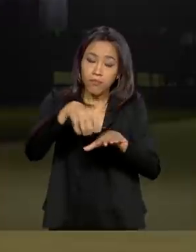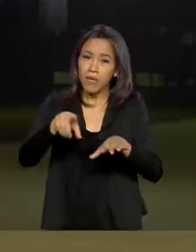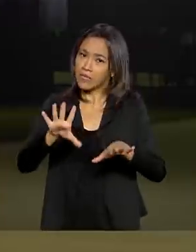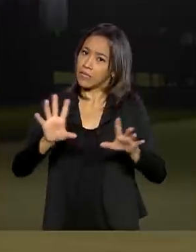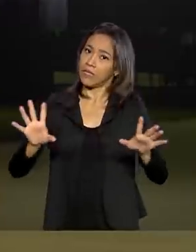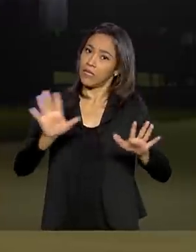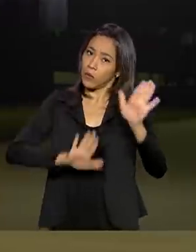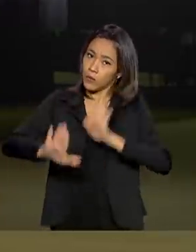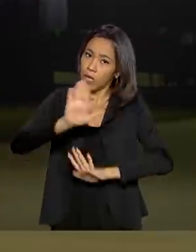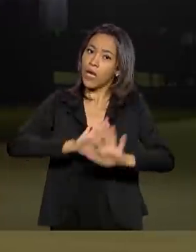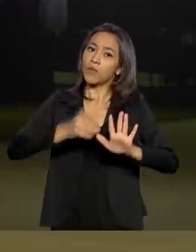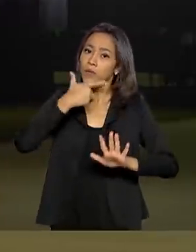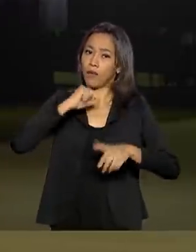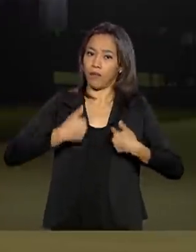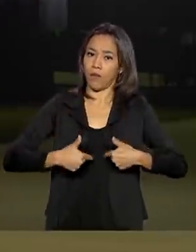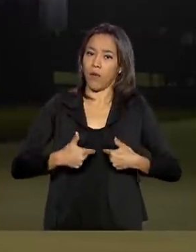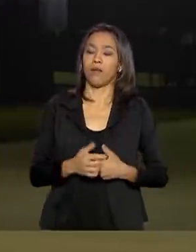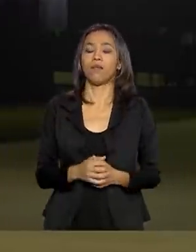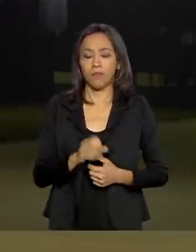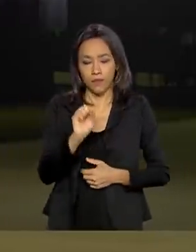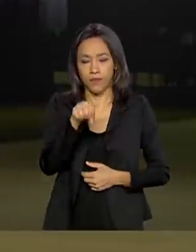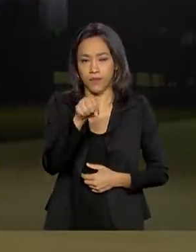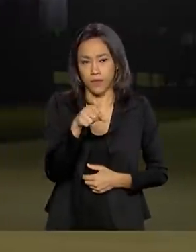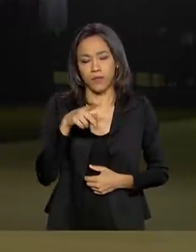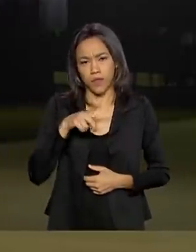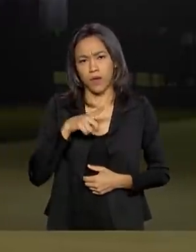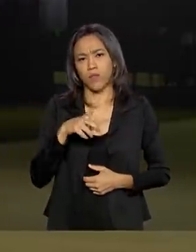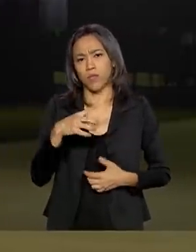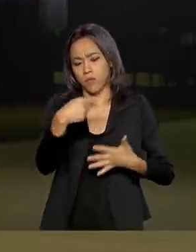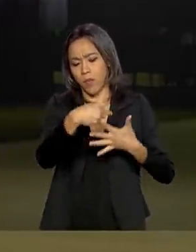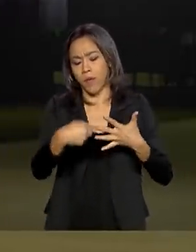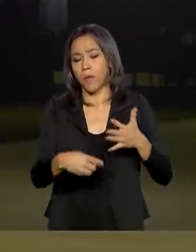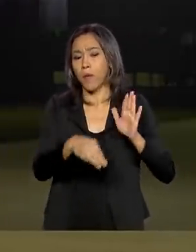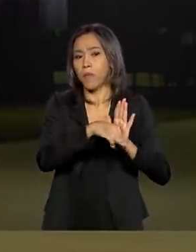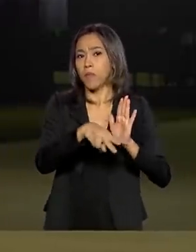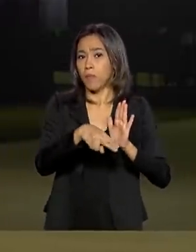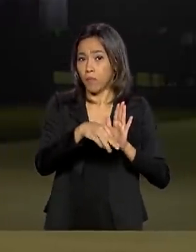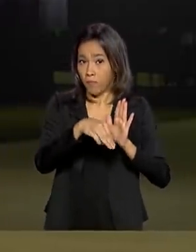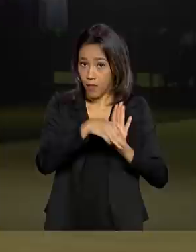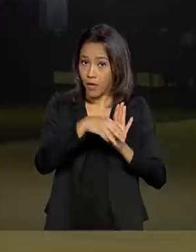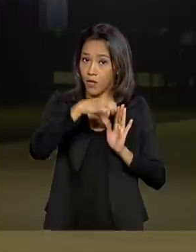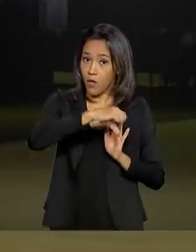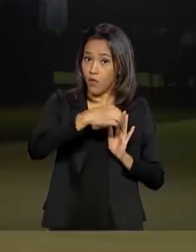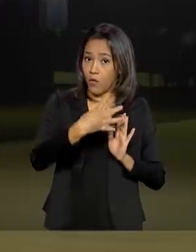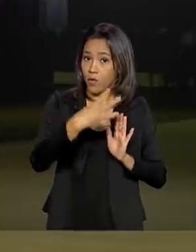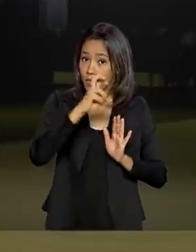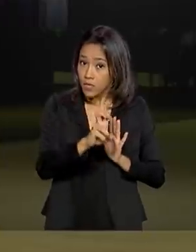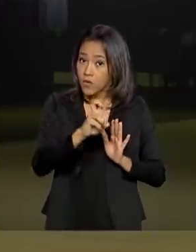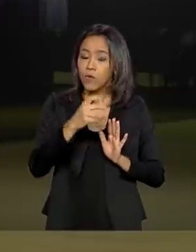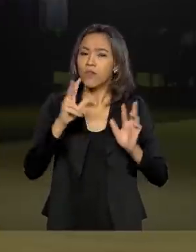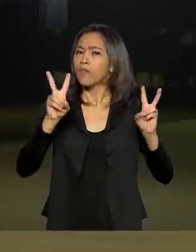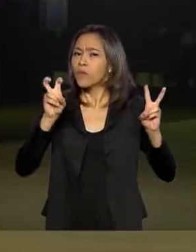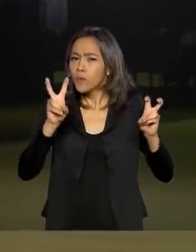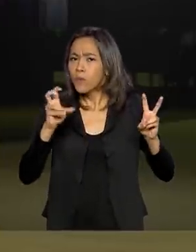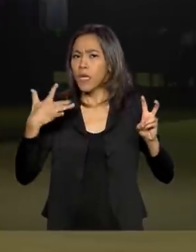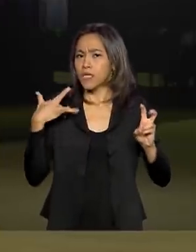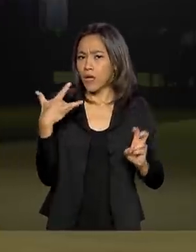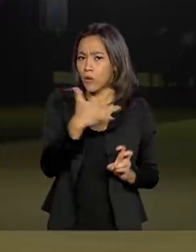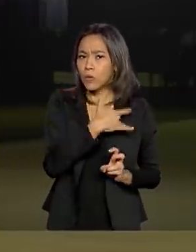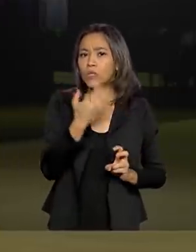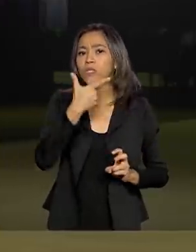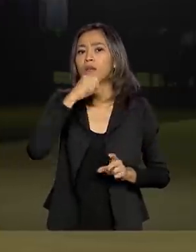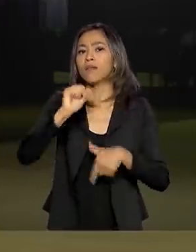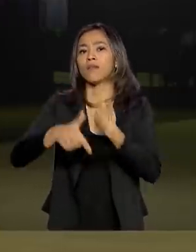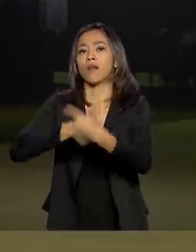Também. Estamos tomando uma série de medidas, posso citar a MP945, que trata da saúde do portuário, onde nós